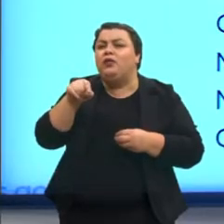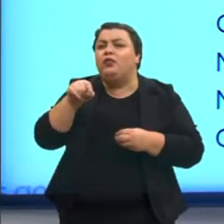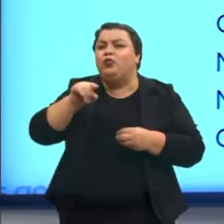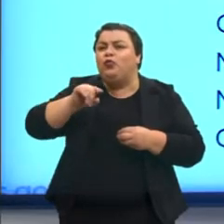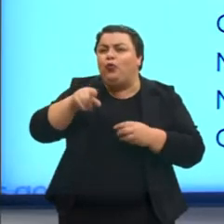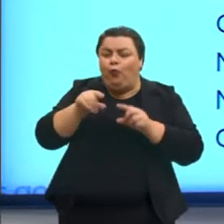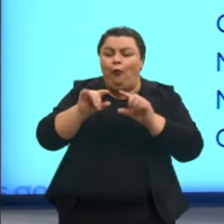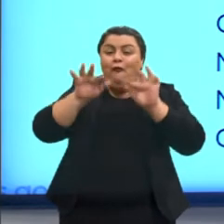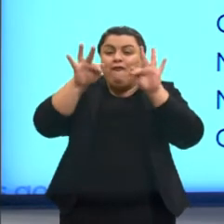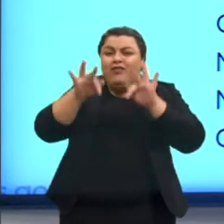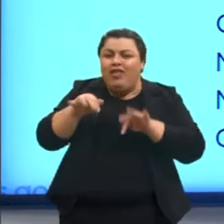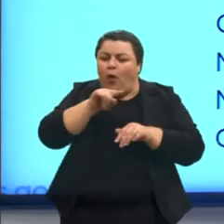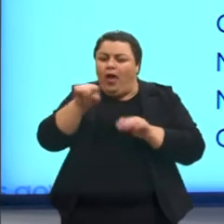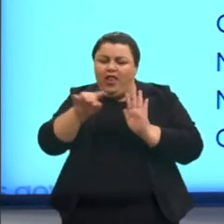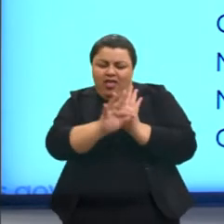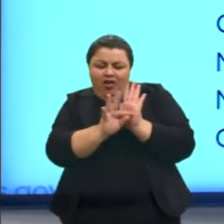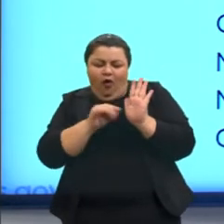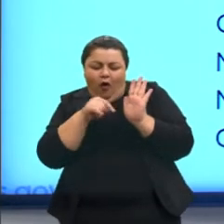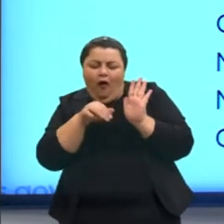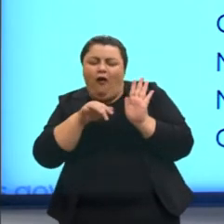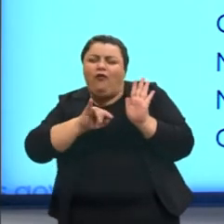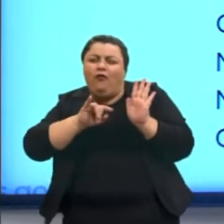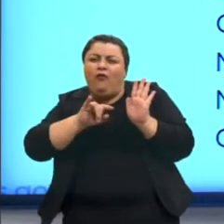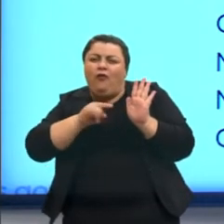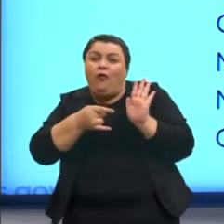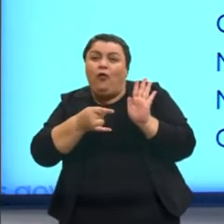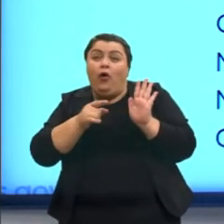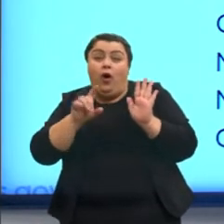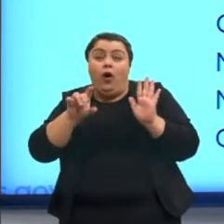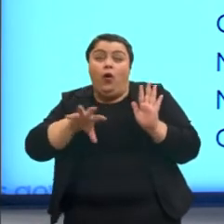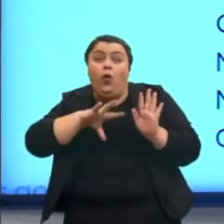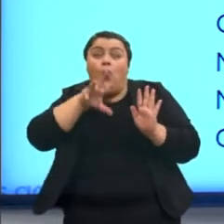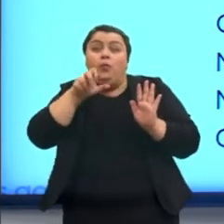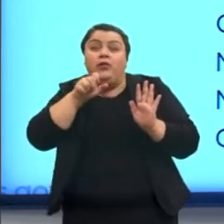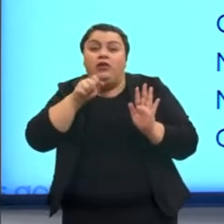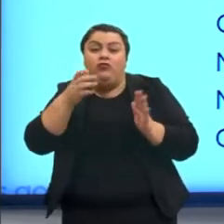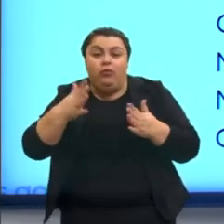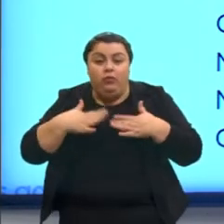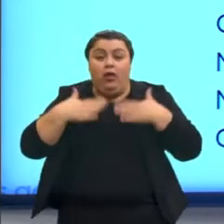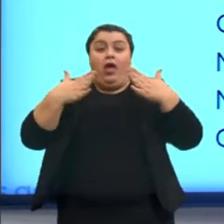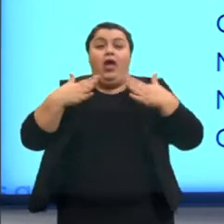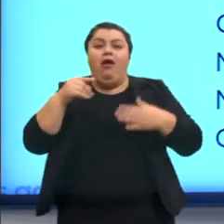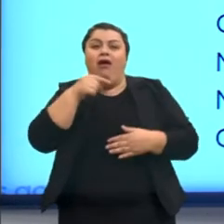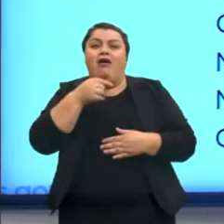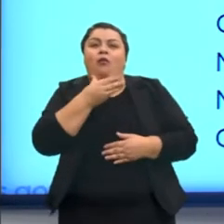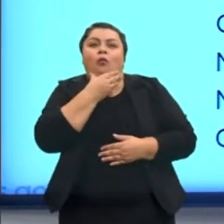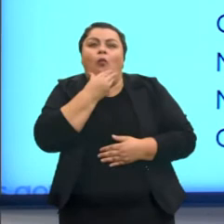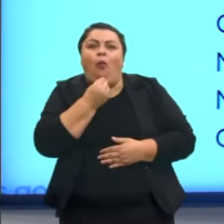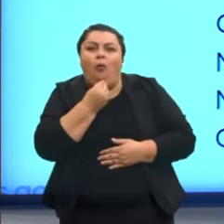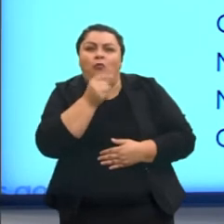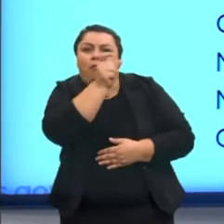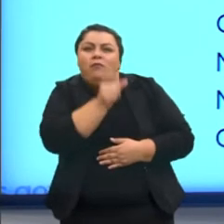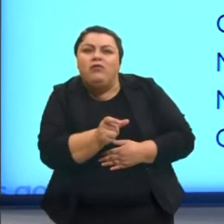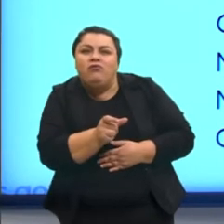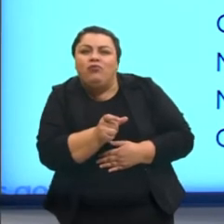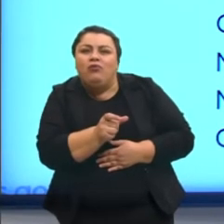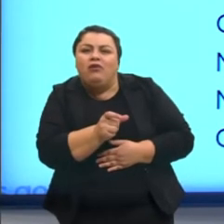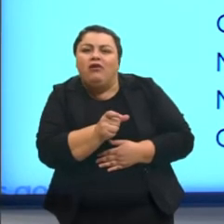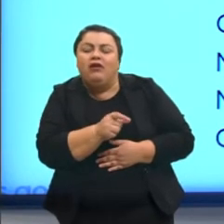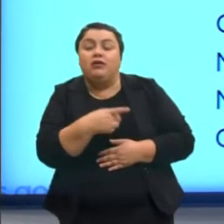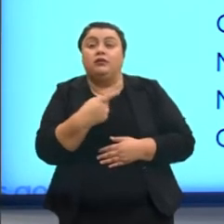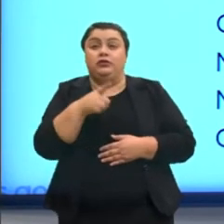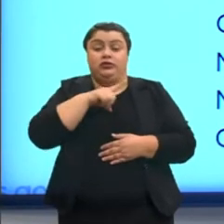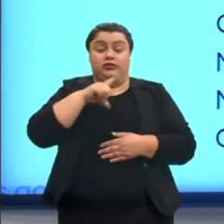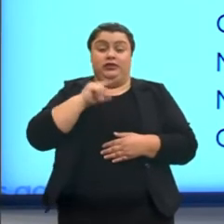no finalzinho e diz, o bicho, meu Deus, era um homem. Então, gente tem